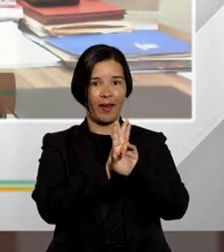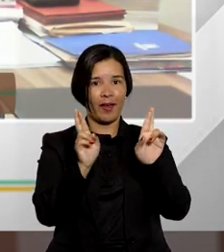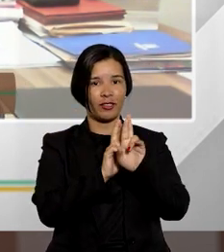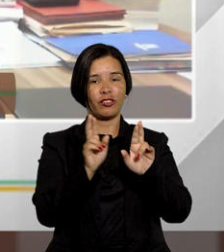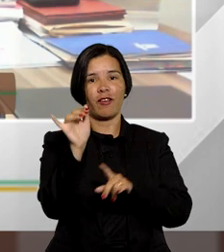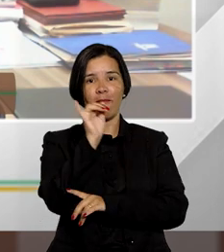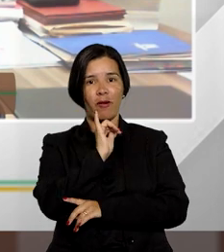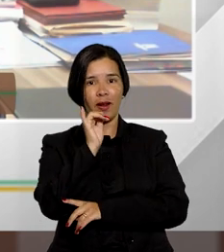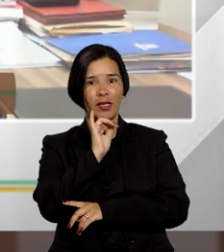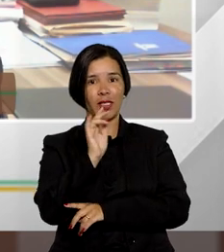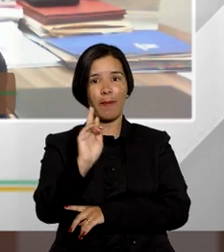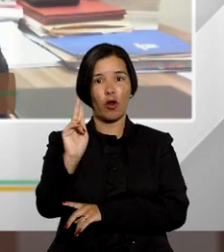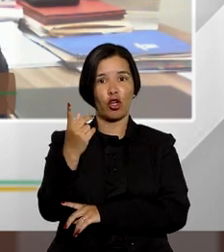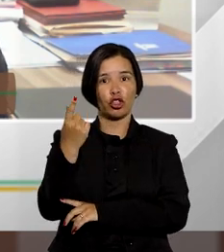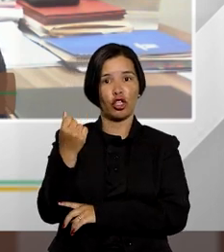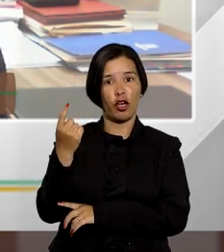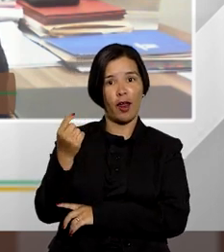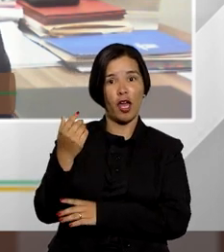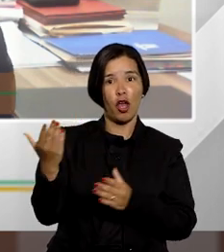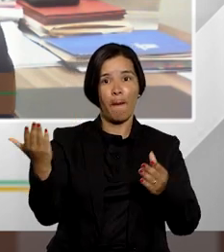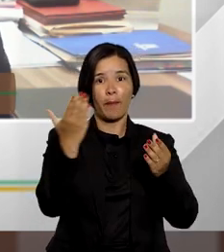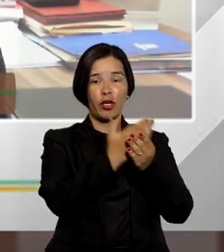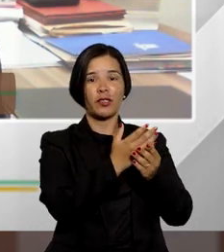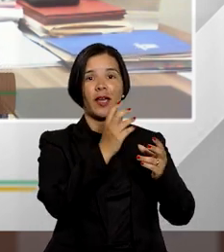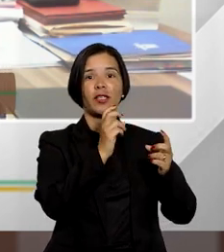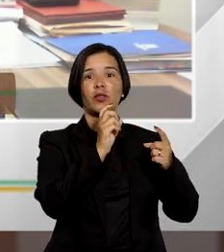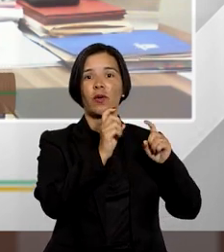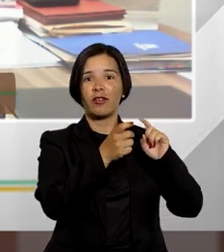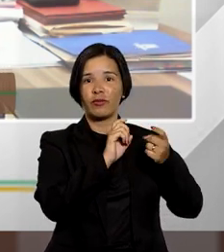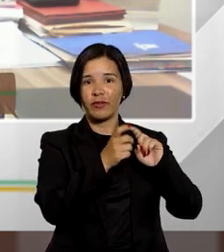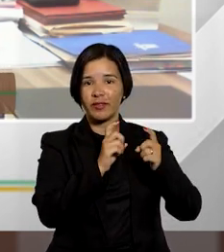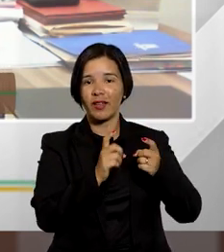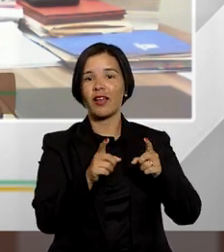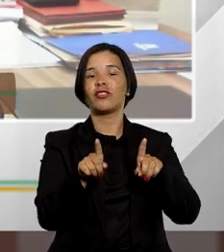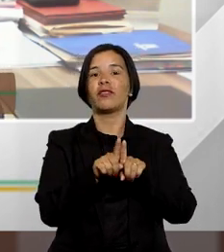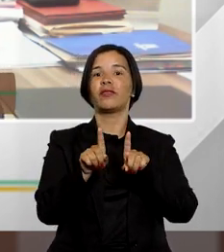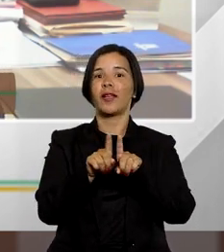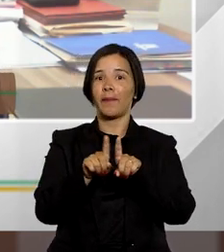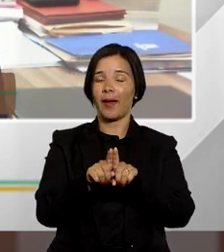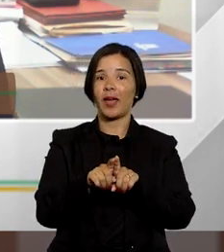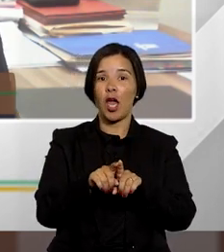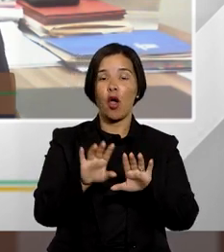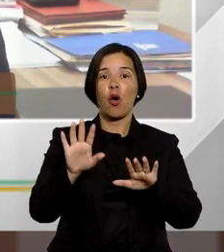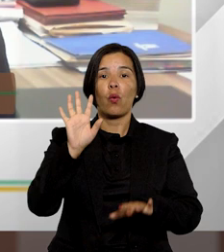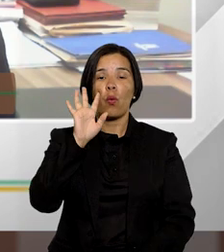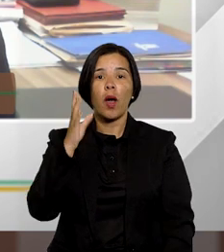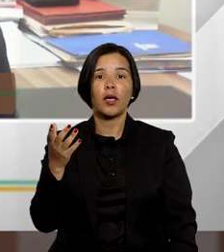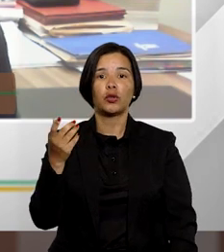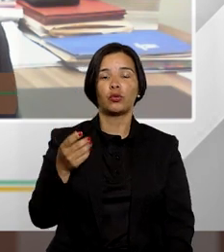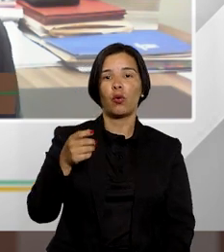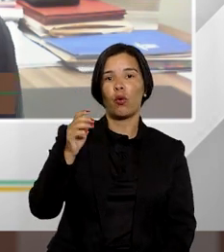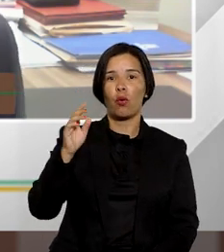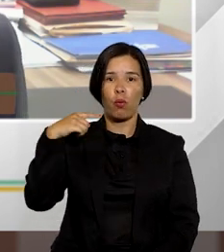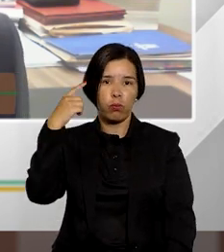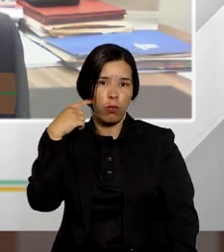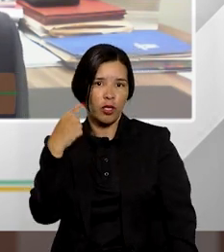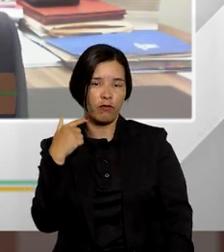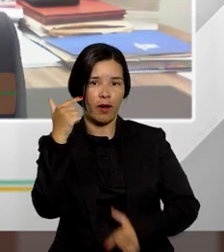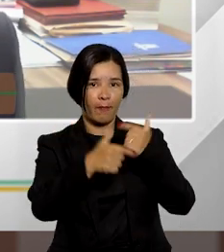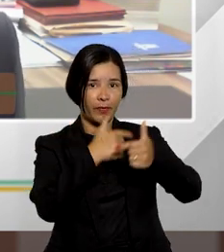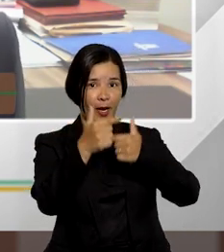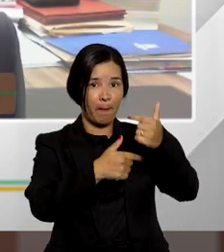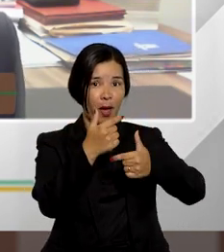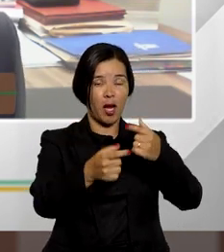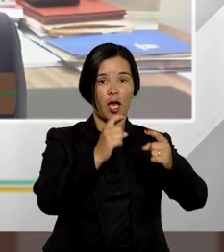por exemplo a honorários nos processos administrativos quando se o advogado atua